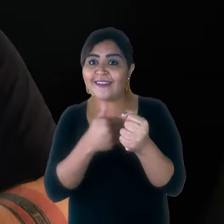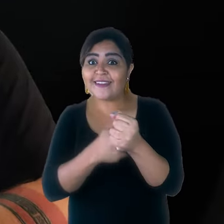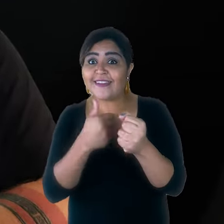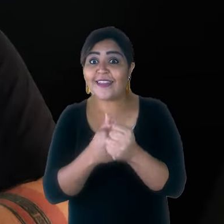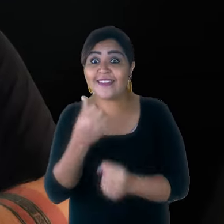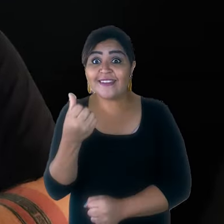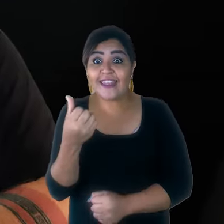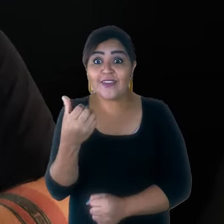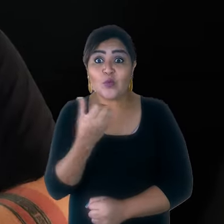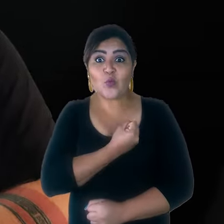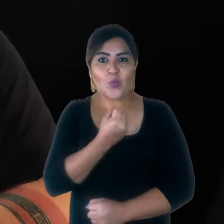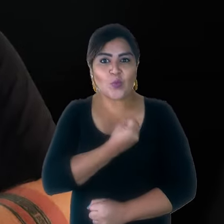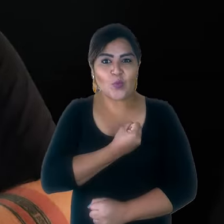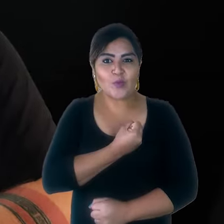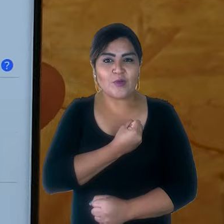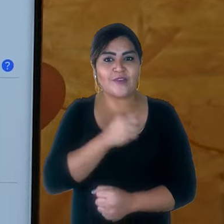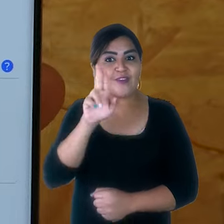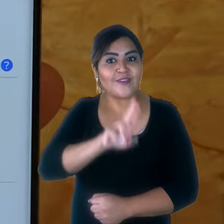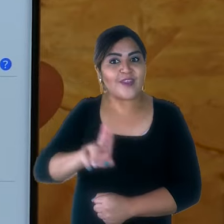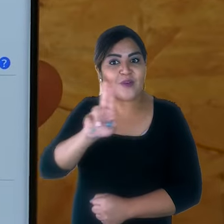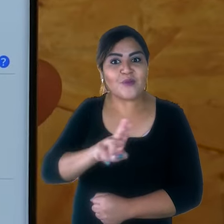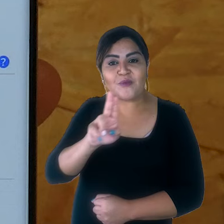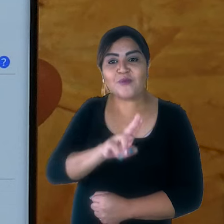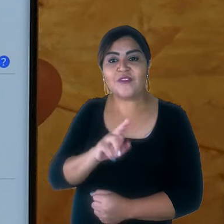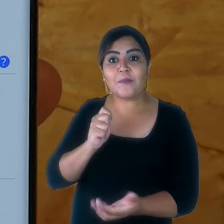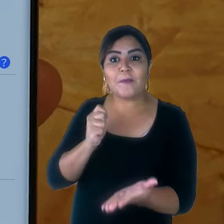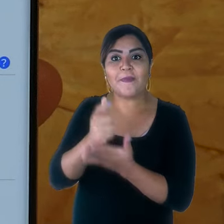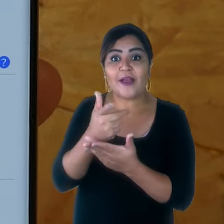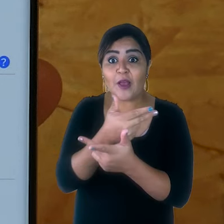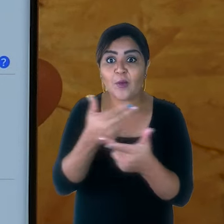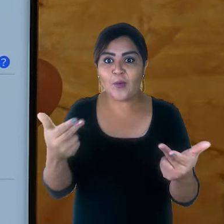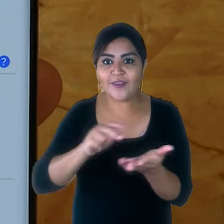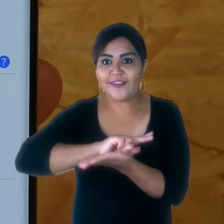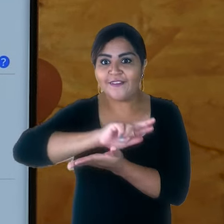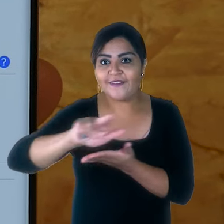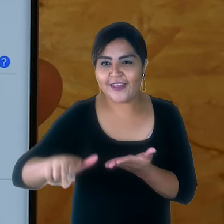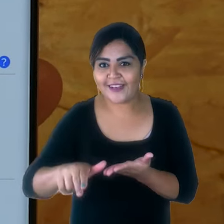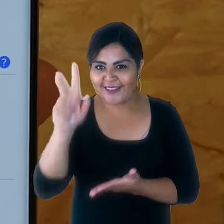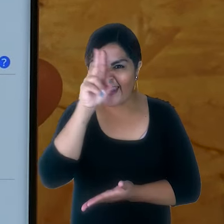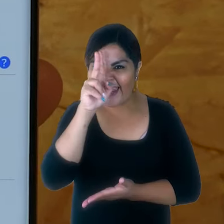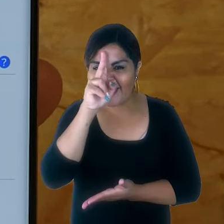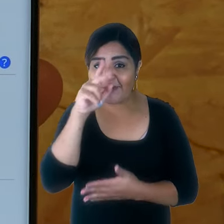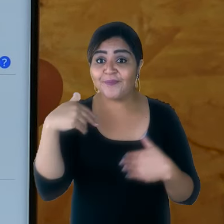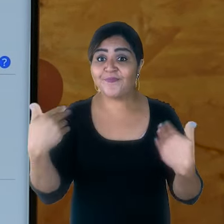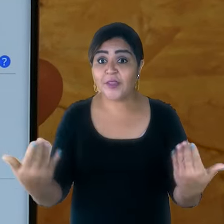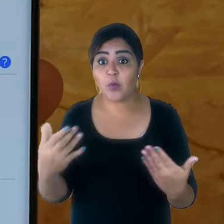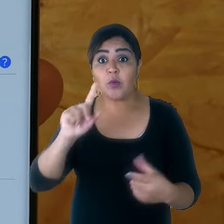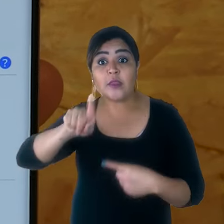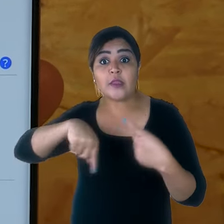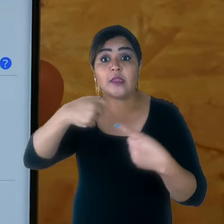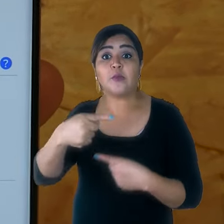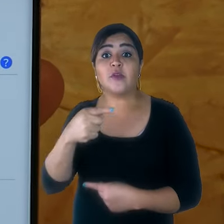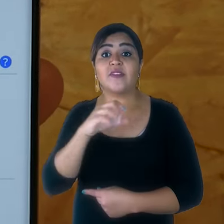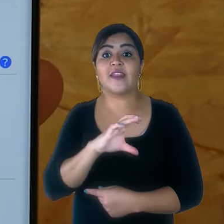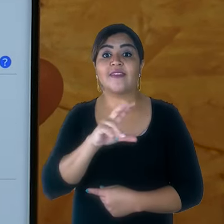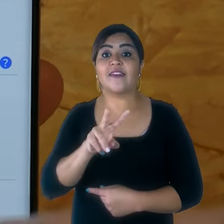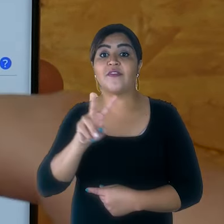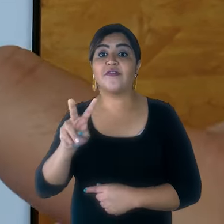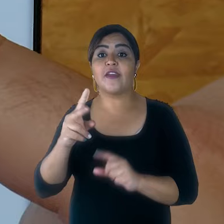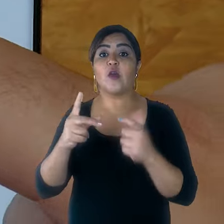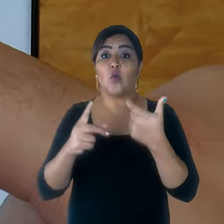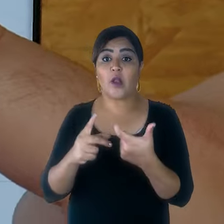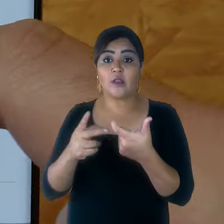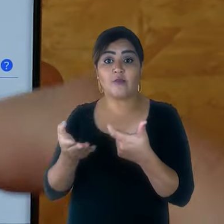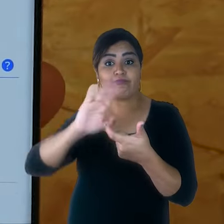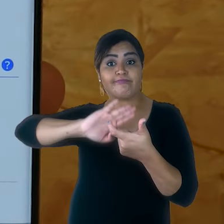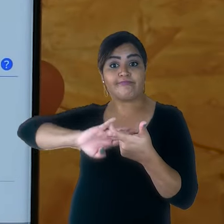que você utiliza para fazer as suas compras. No outro campo, coloque o código de segurança do cartão, o CVV.